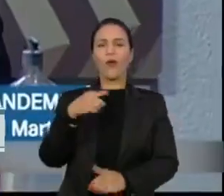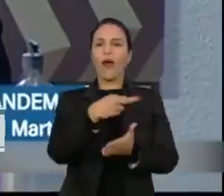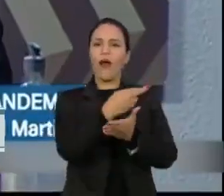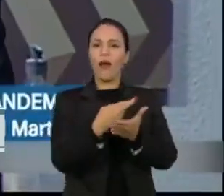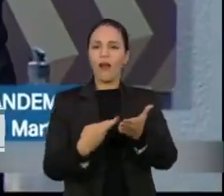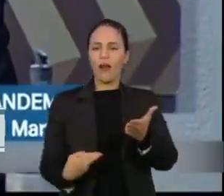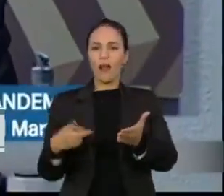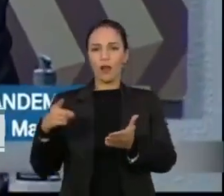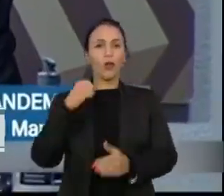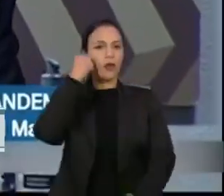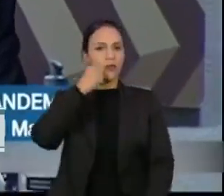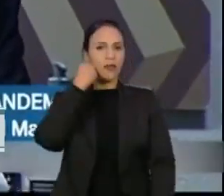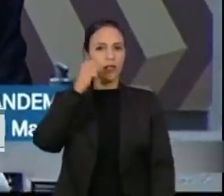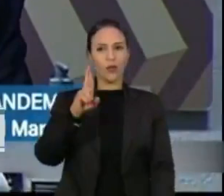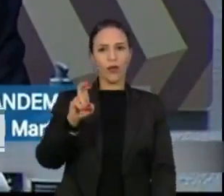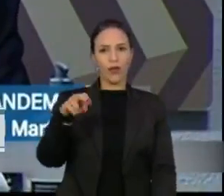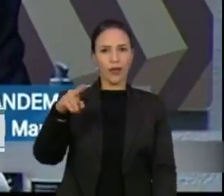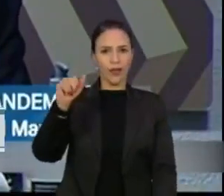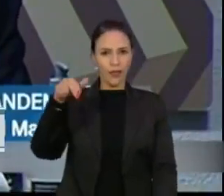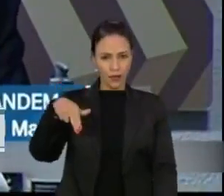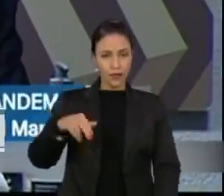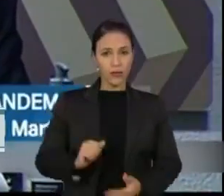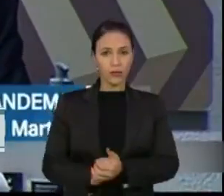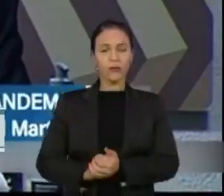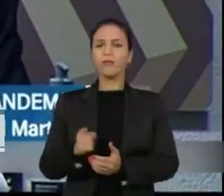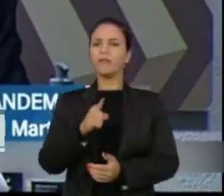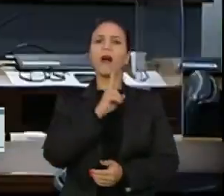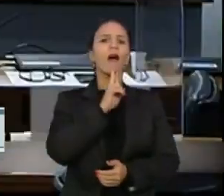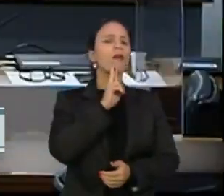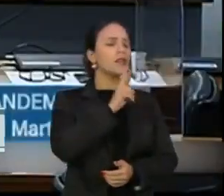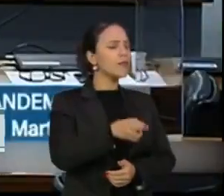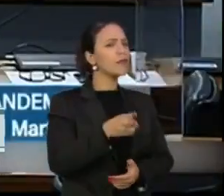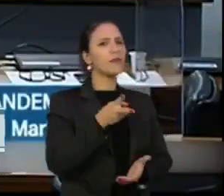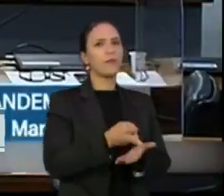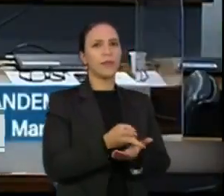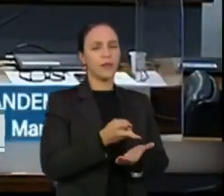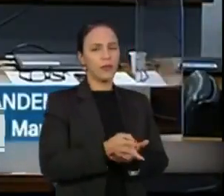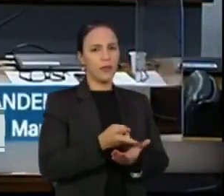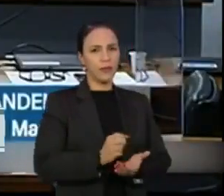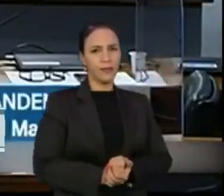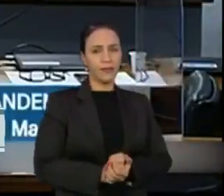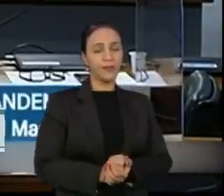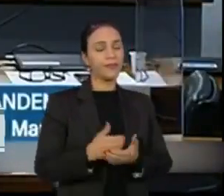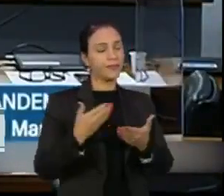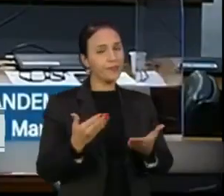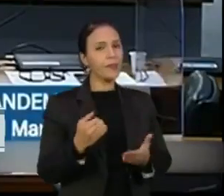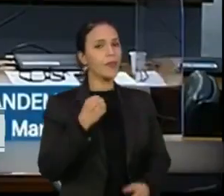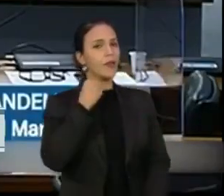comissão, o senador Renan Calheiros, a resposta foi a mesma. Senhor senador,